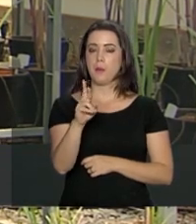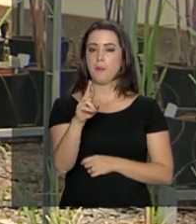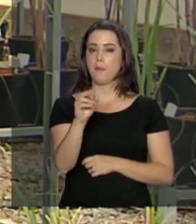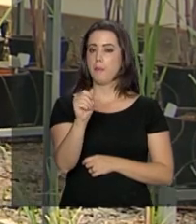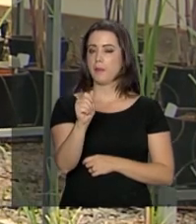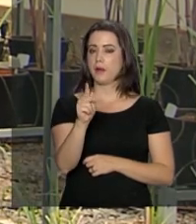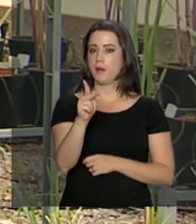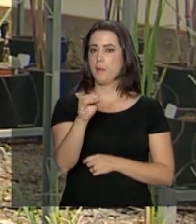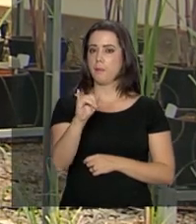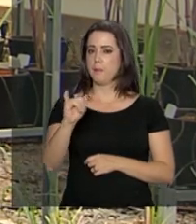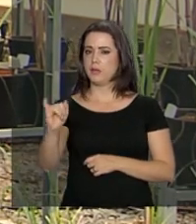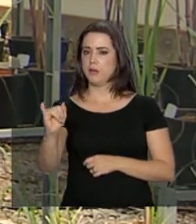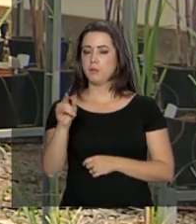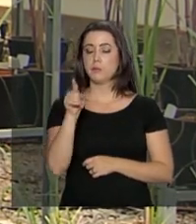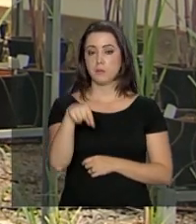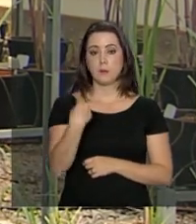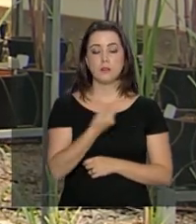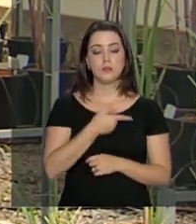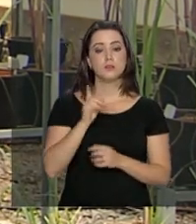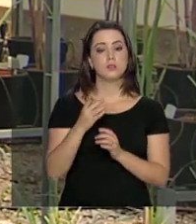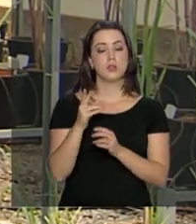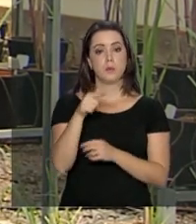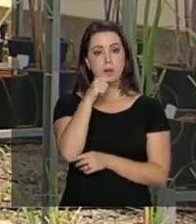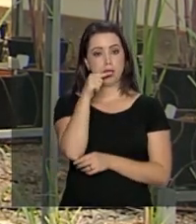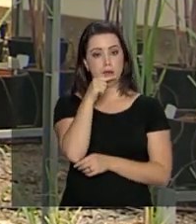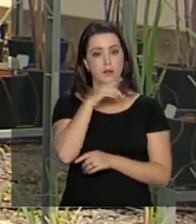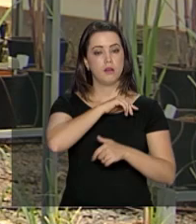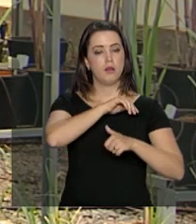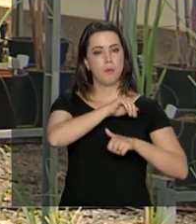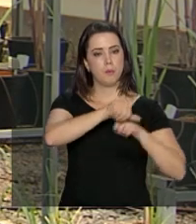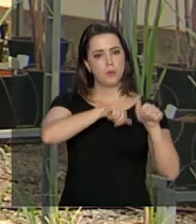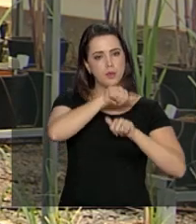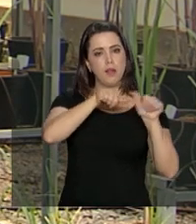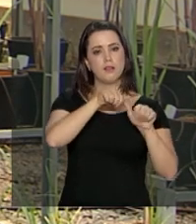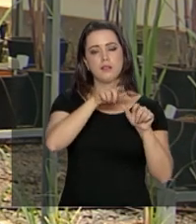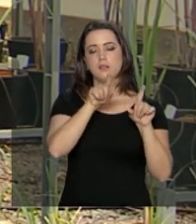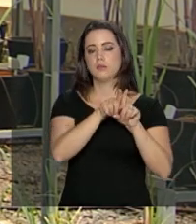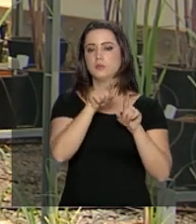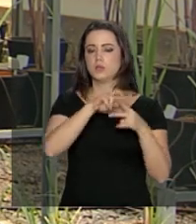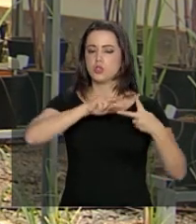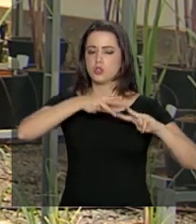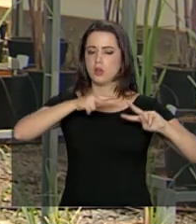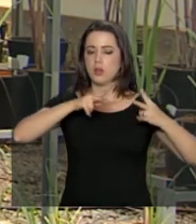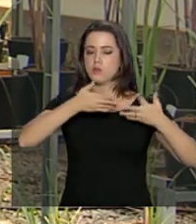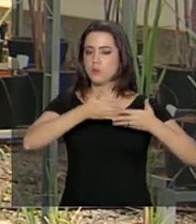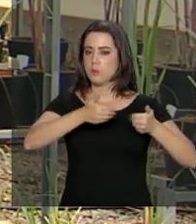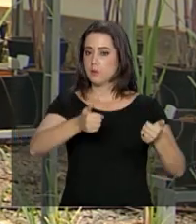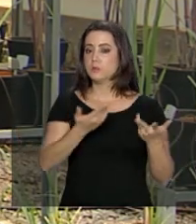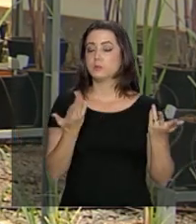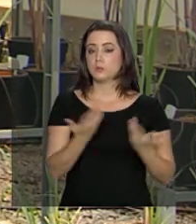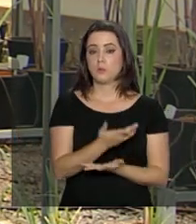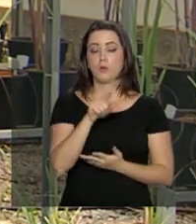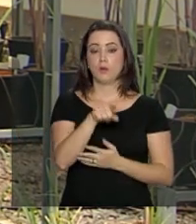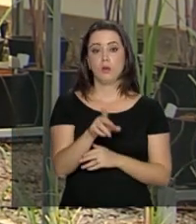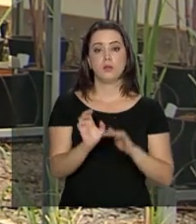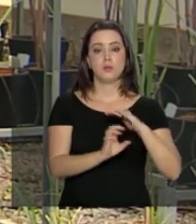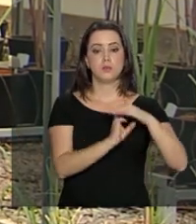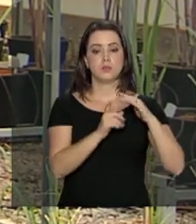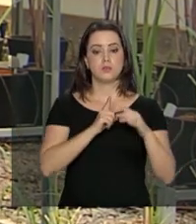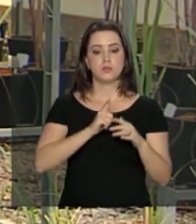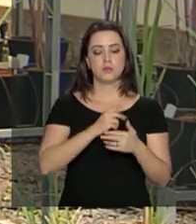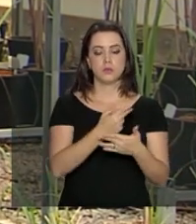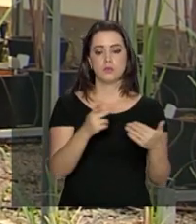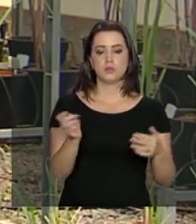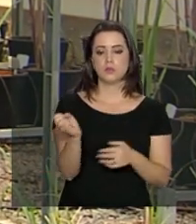a cana-de-açúcar desenvolvida no projeto de melhoramento genético. Quando a pesquisa estiver concluída, a startup vai ter em mãos um